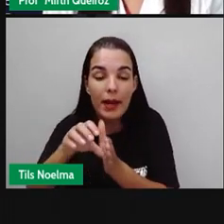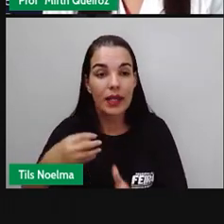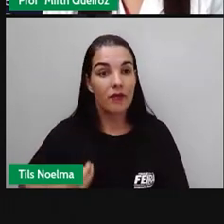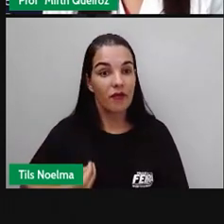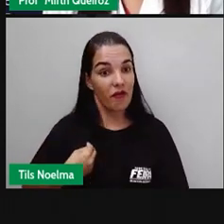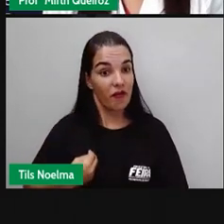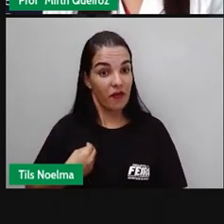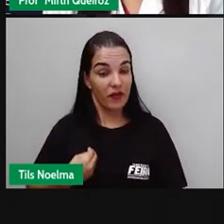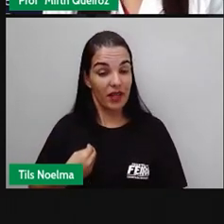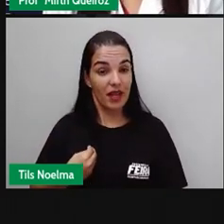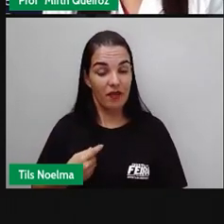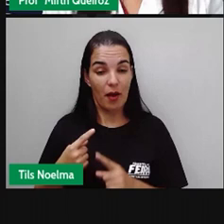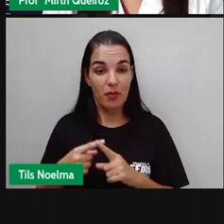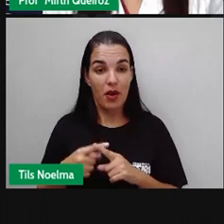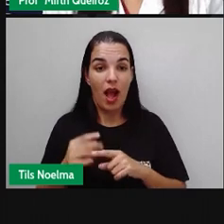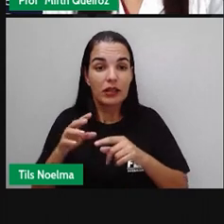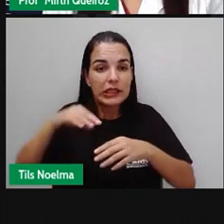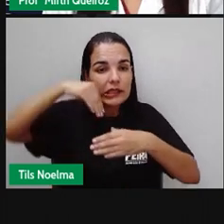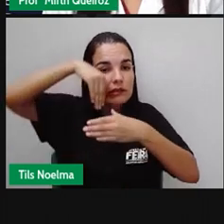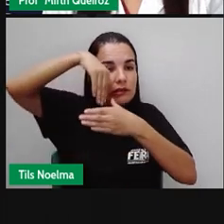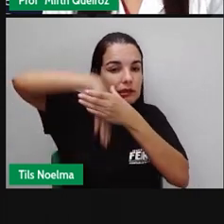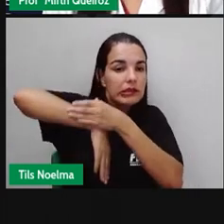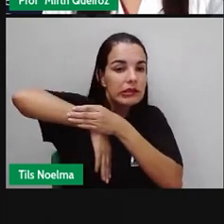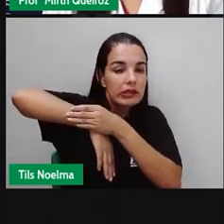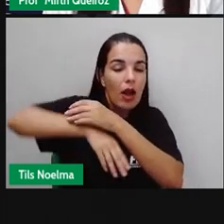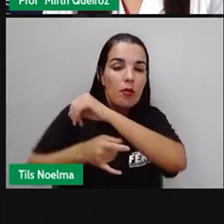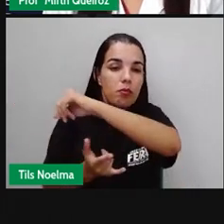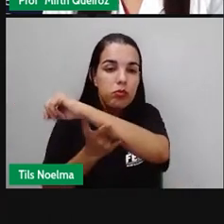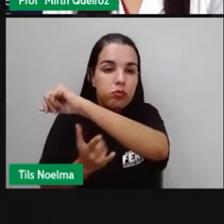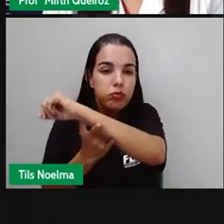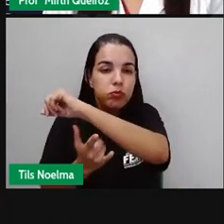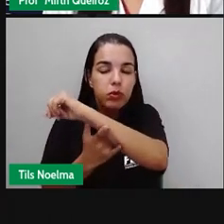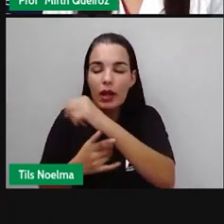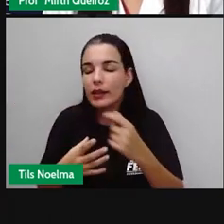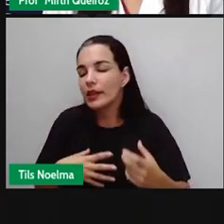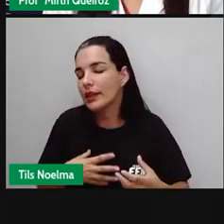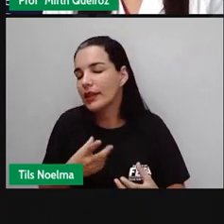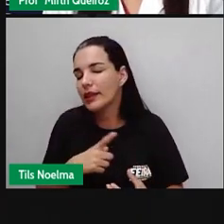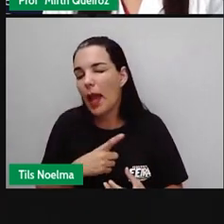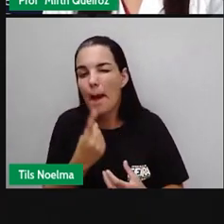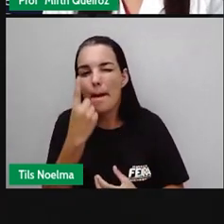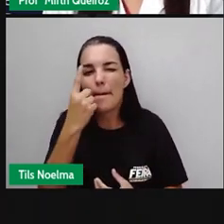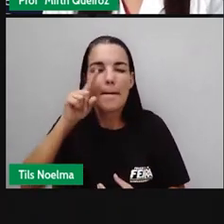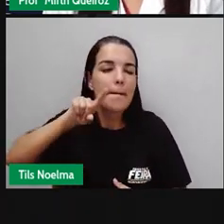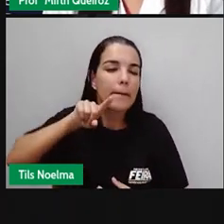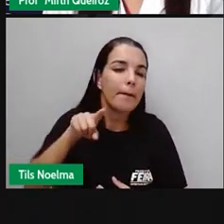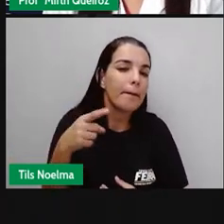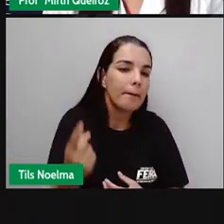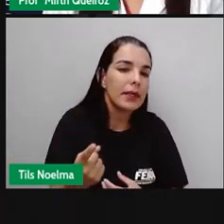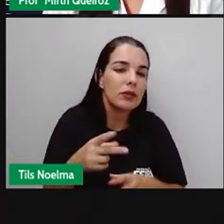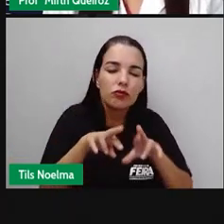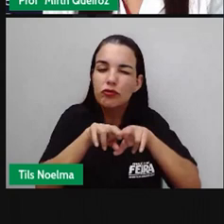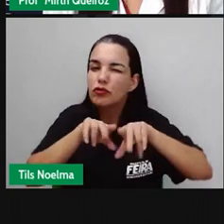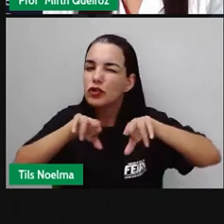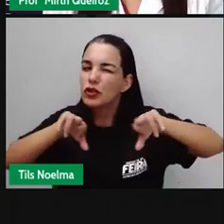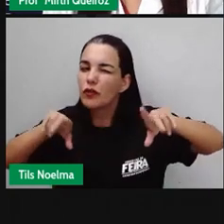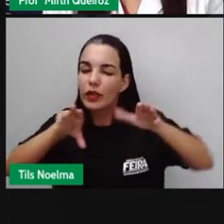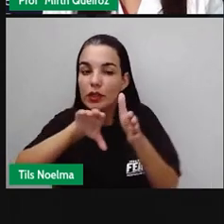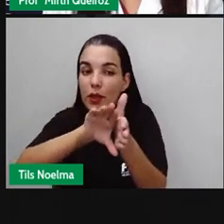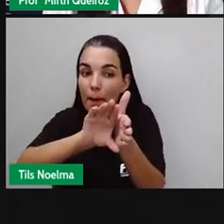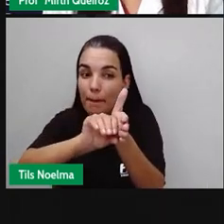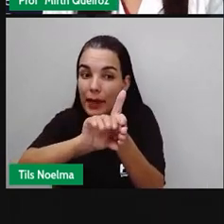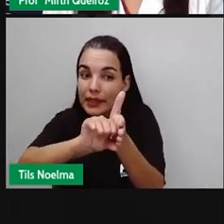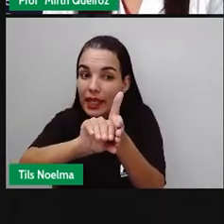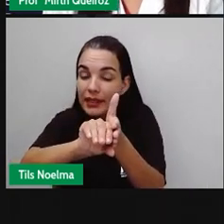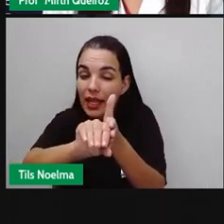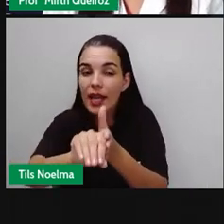nossa microbiota intestinal cerca de mil bactérias diferentes e essenciais para a manutenção da nossa saúde. Nós já estudamos sobre